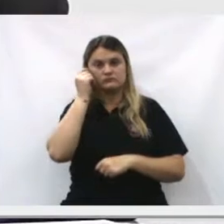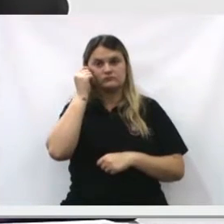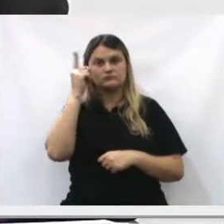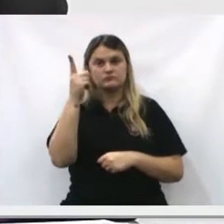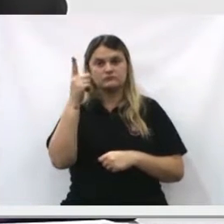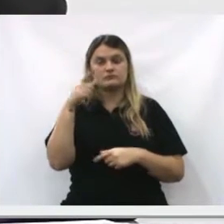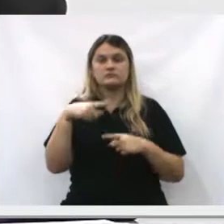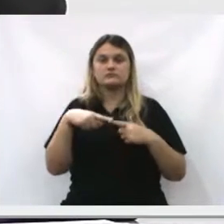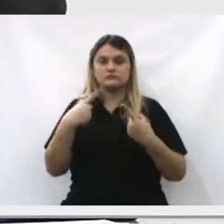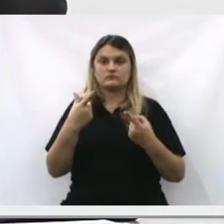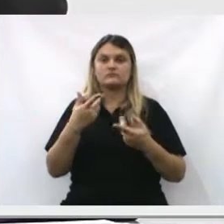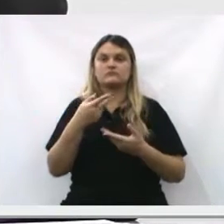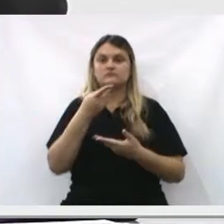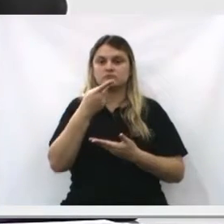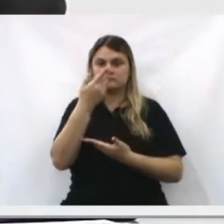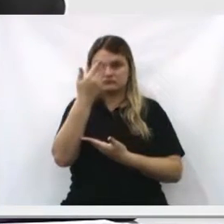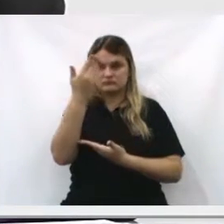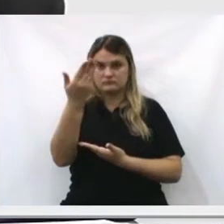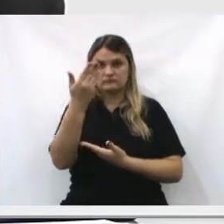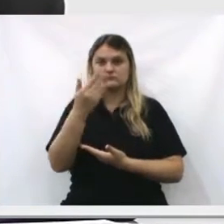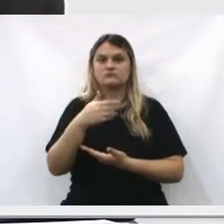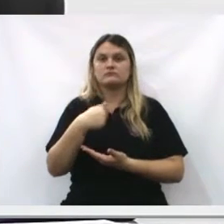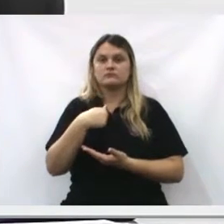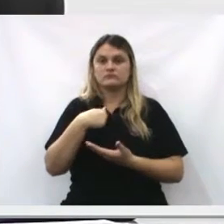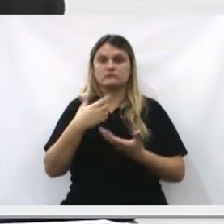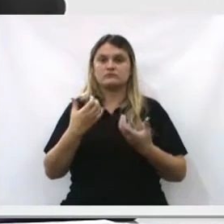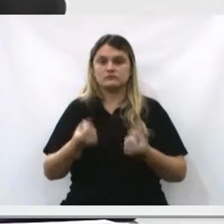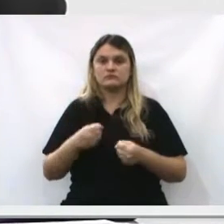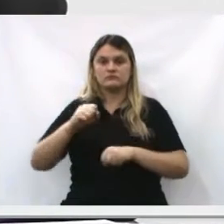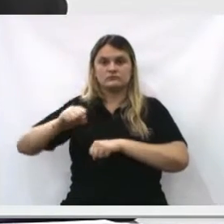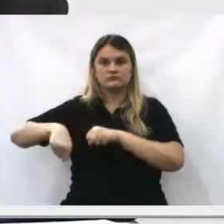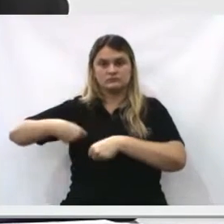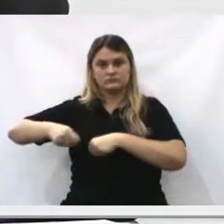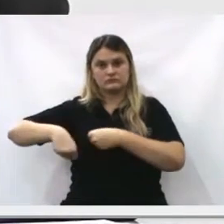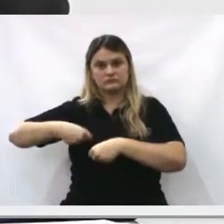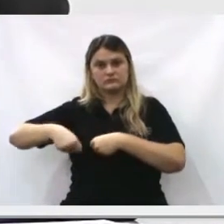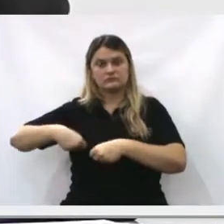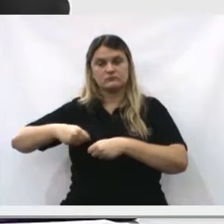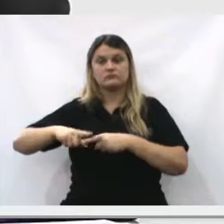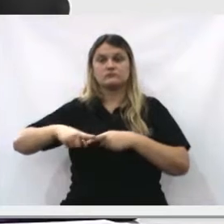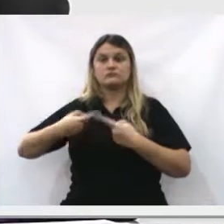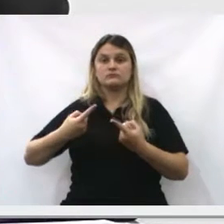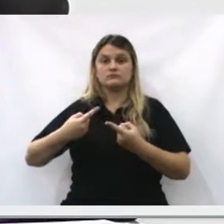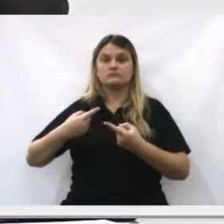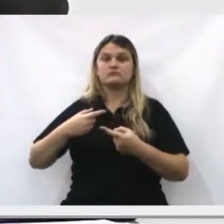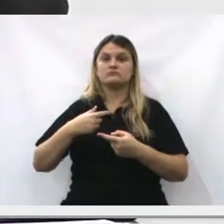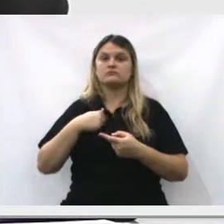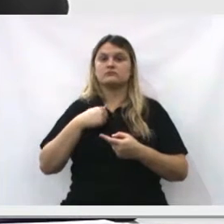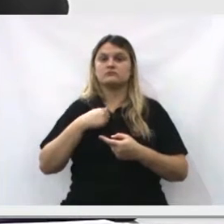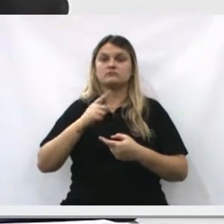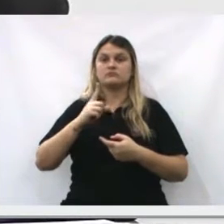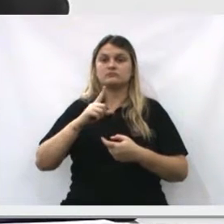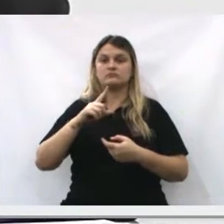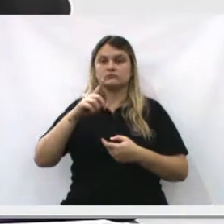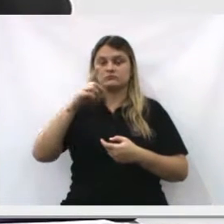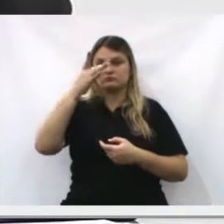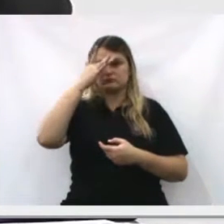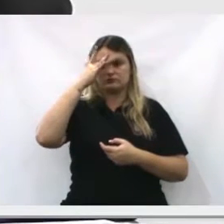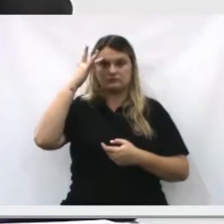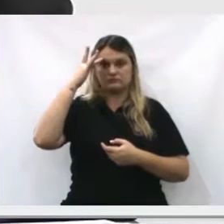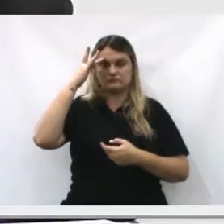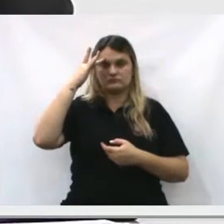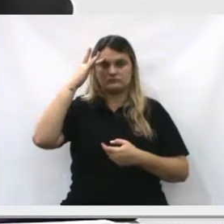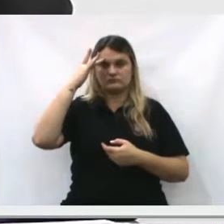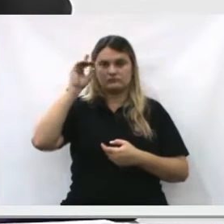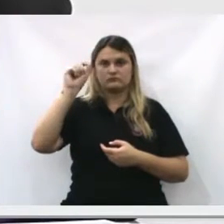participando e dando a sua ideia. Mais uma vez, eu reporto, eu sou a favor de ciclovias, mas eu não sou